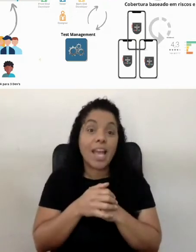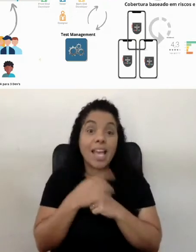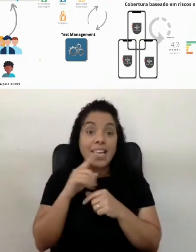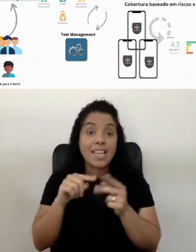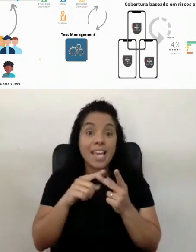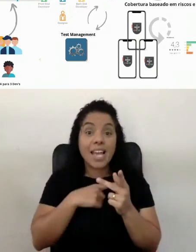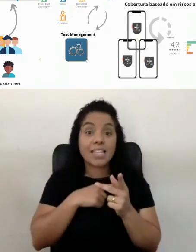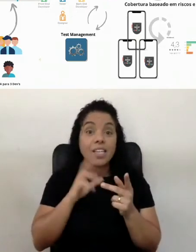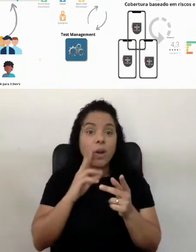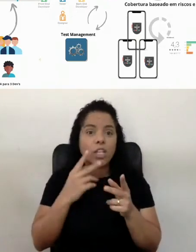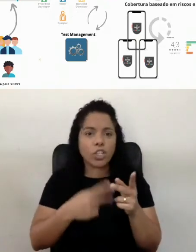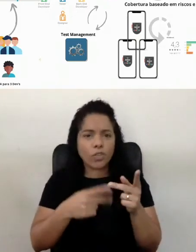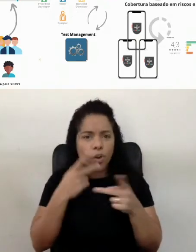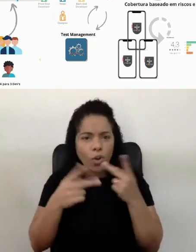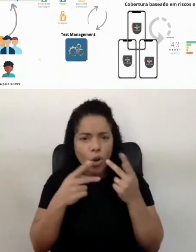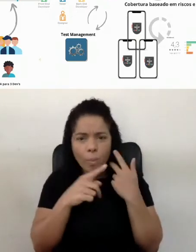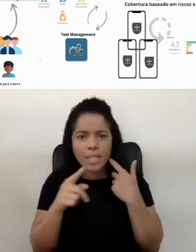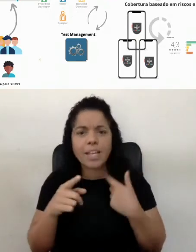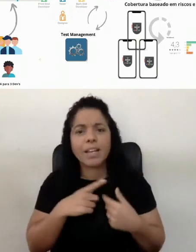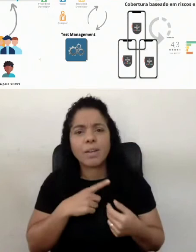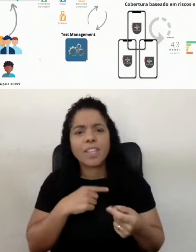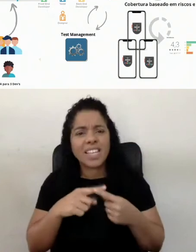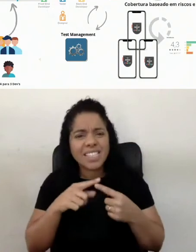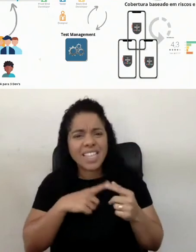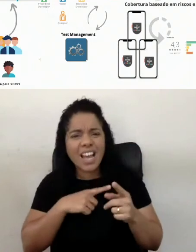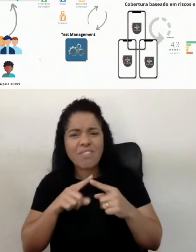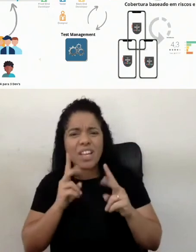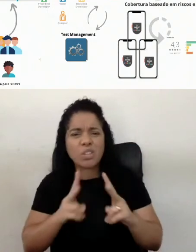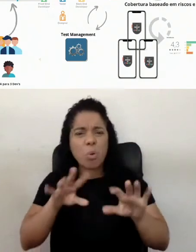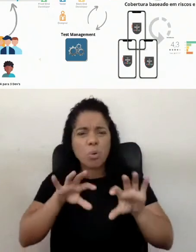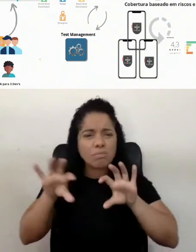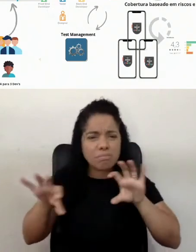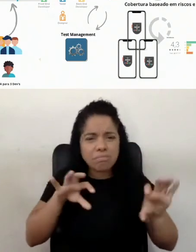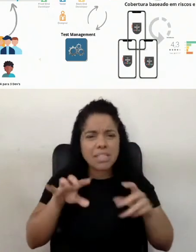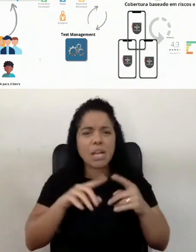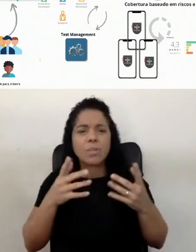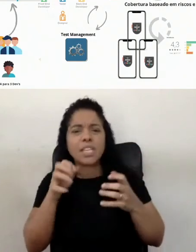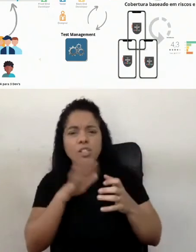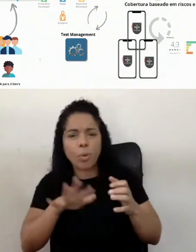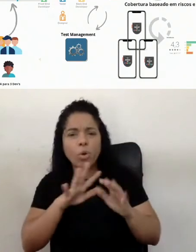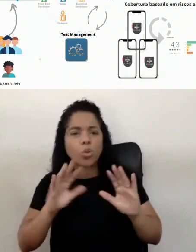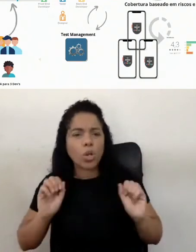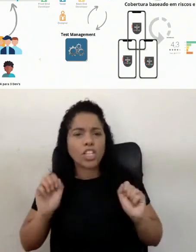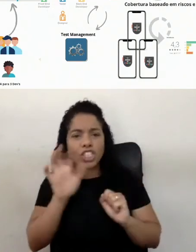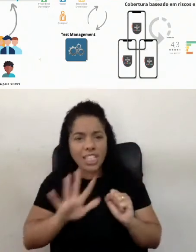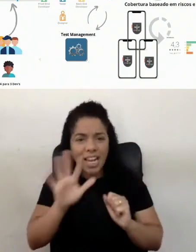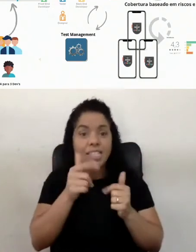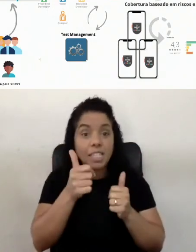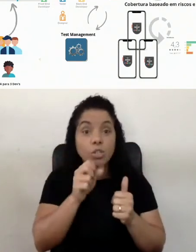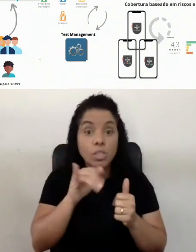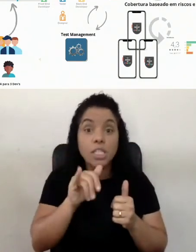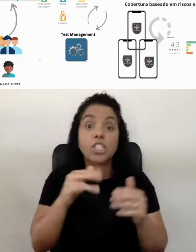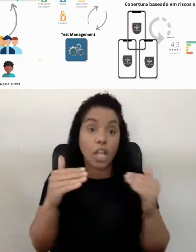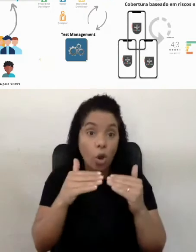ele acabou comentando aqui também, infelizmente ainda vemos muita verticalização, ao invés de caminhando com uma cultura marginalista, isso, isso aí, Sidney, que também